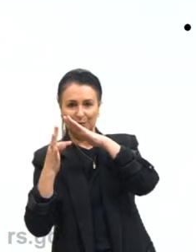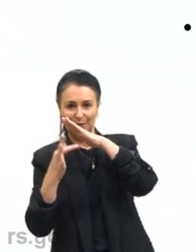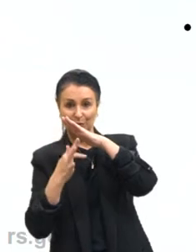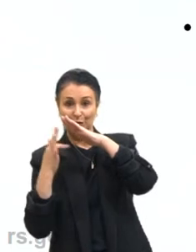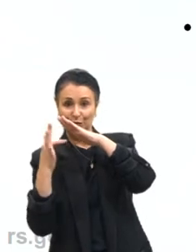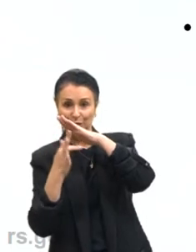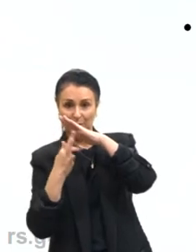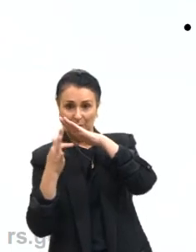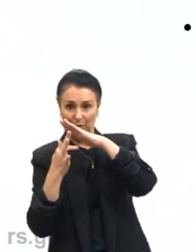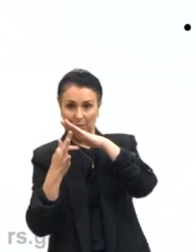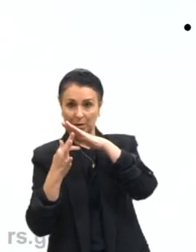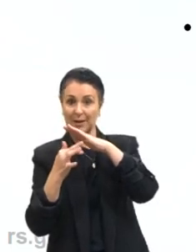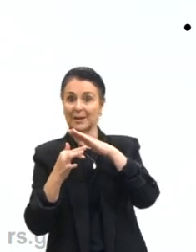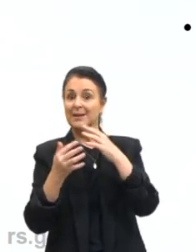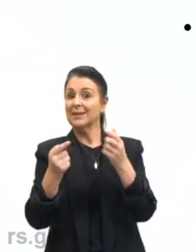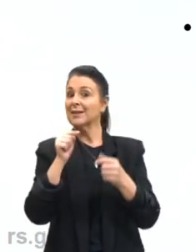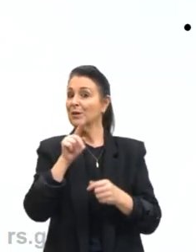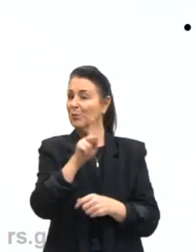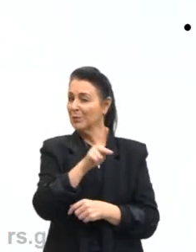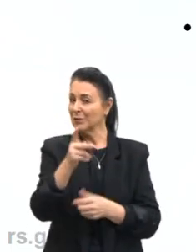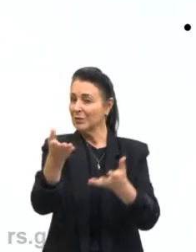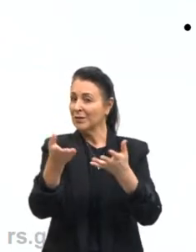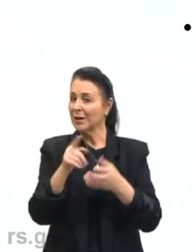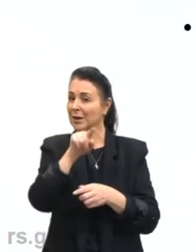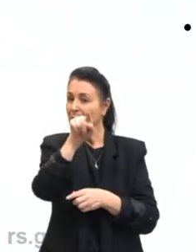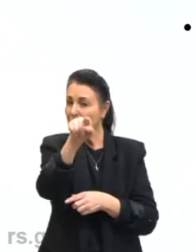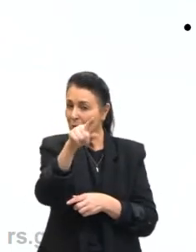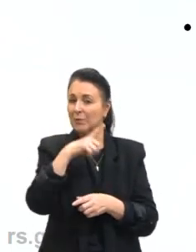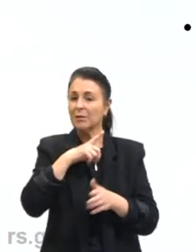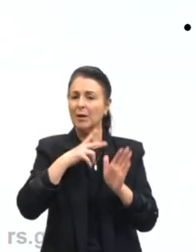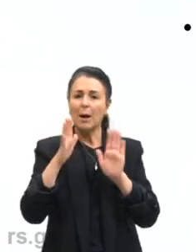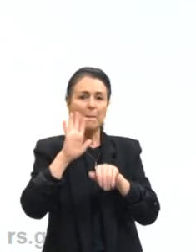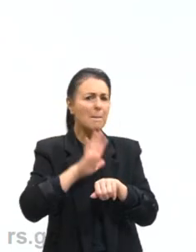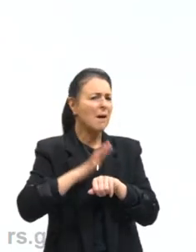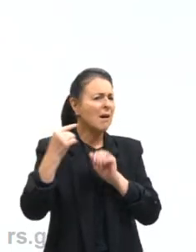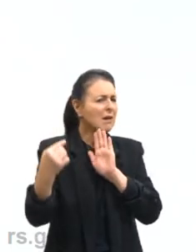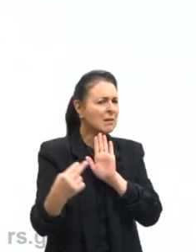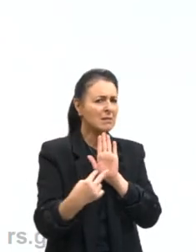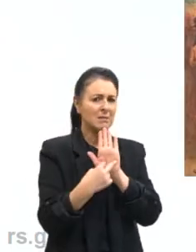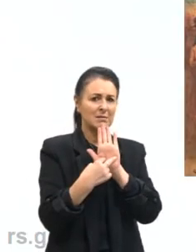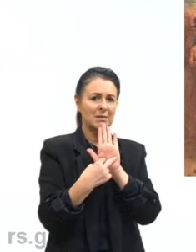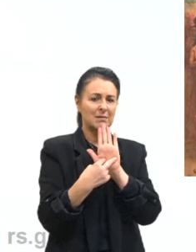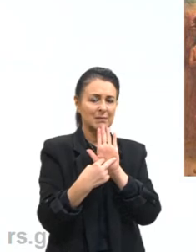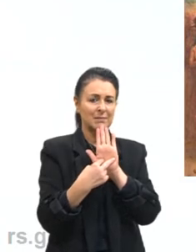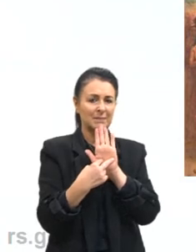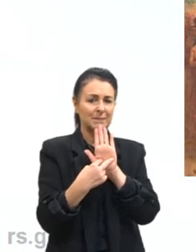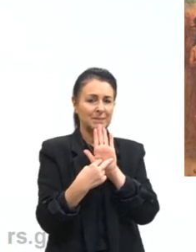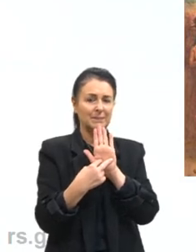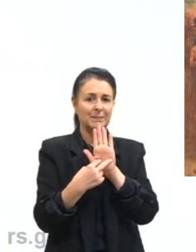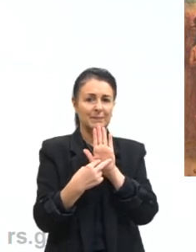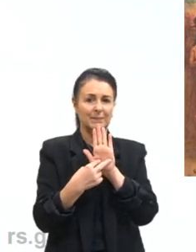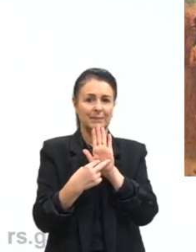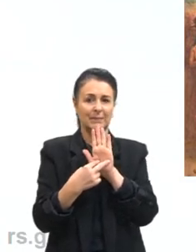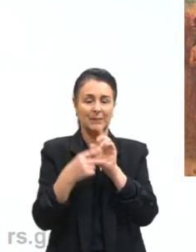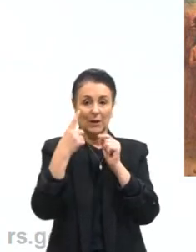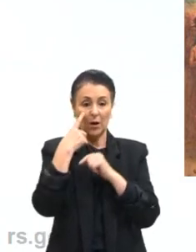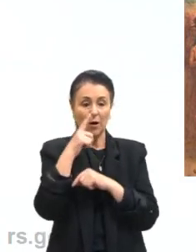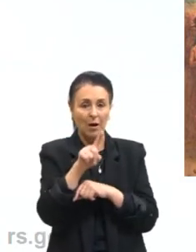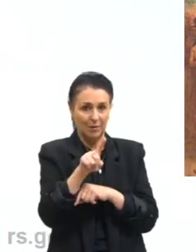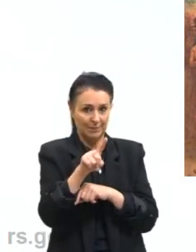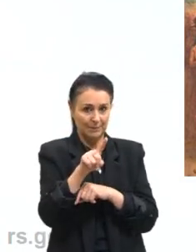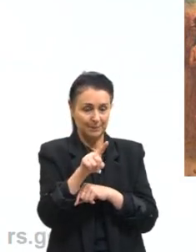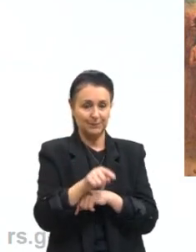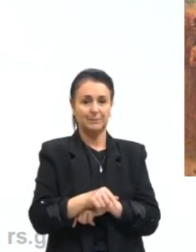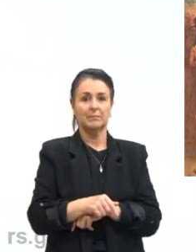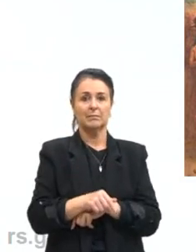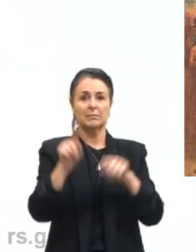aquela que eu gostaria que vocês se atentassem e pudessem investigar. Eu tenho aqui, gente, uma